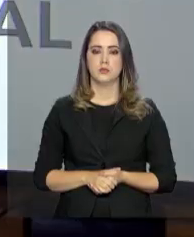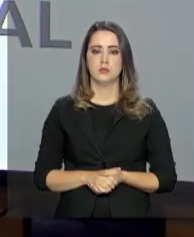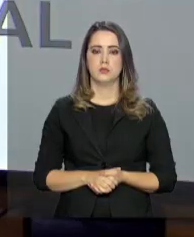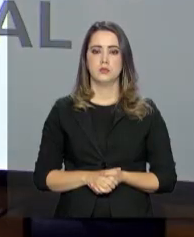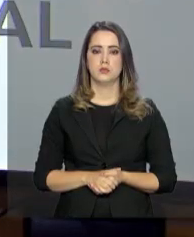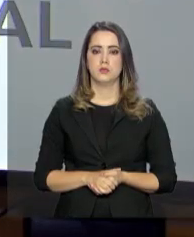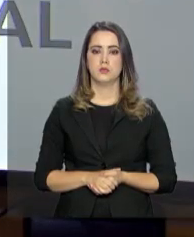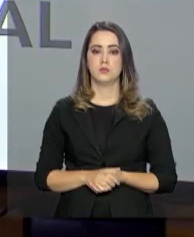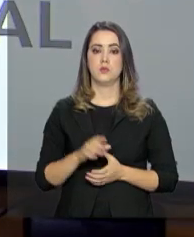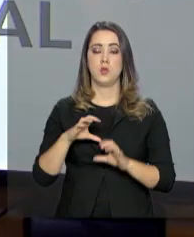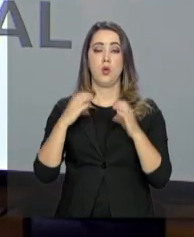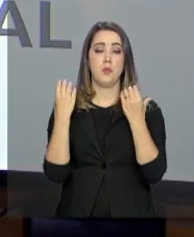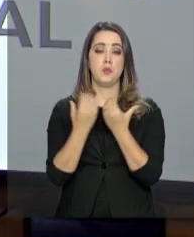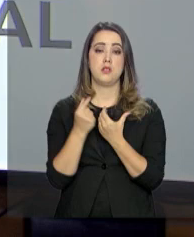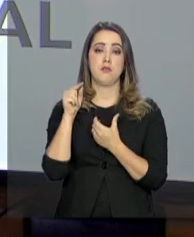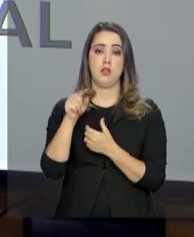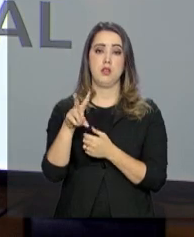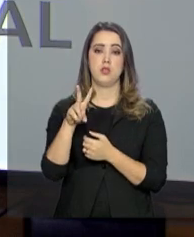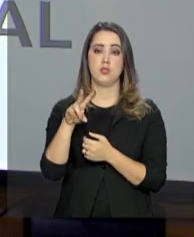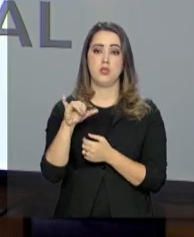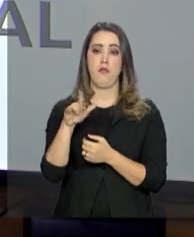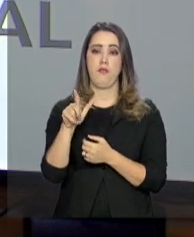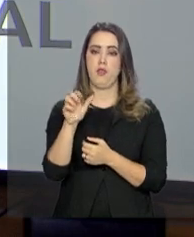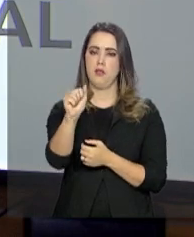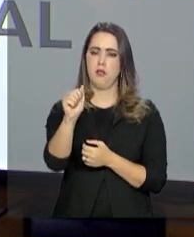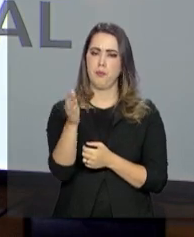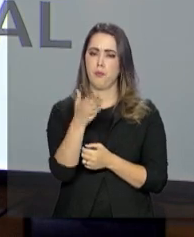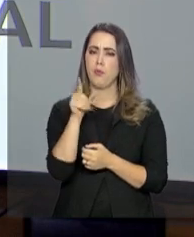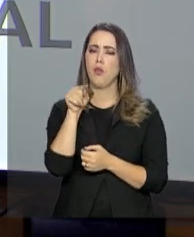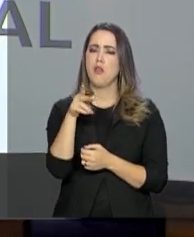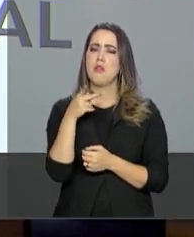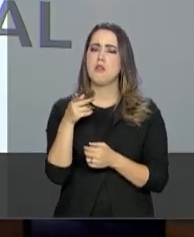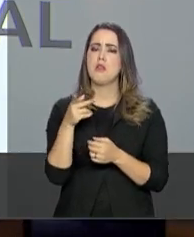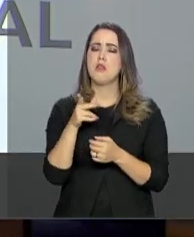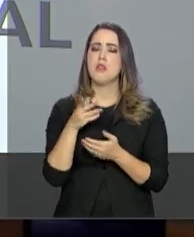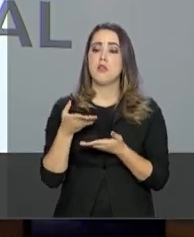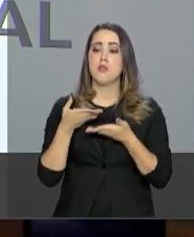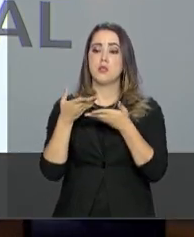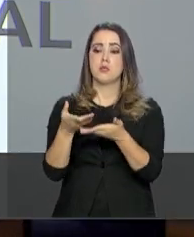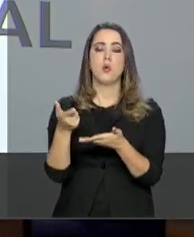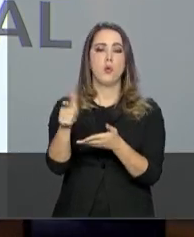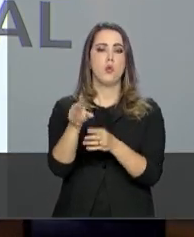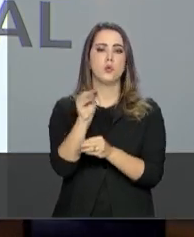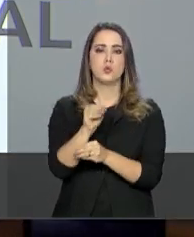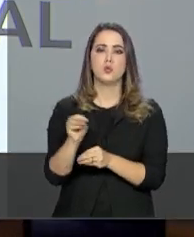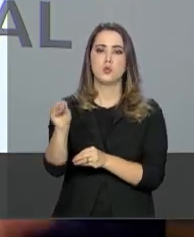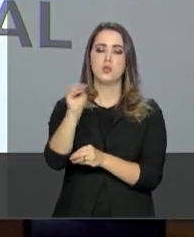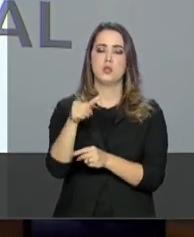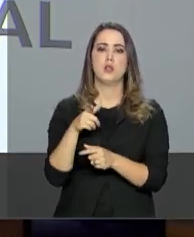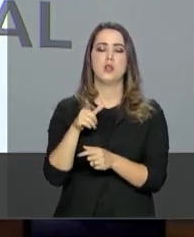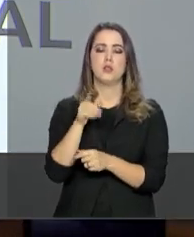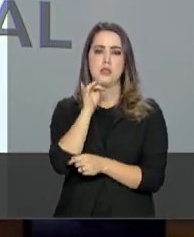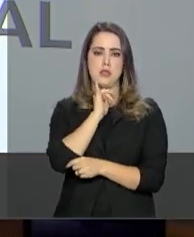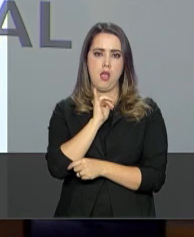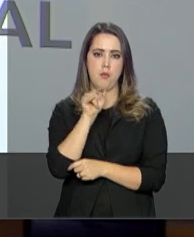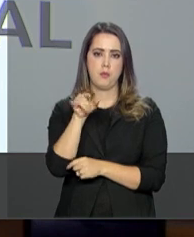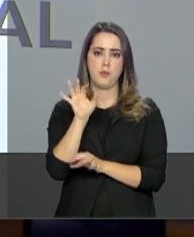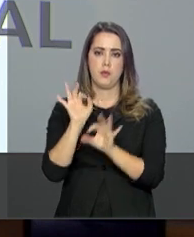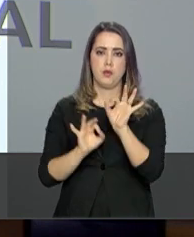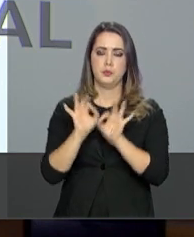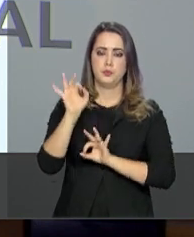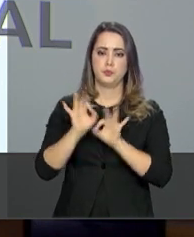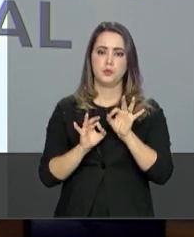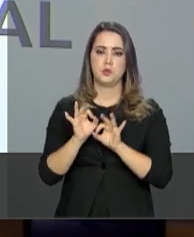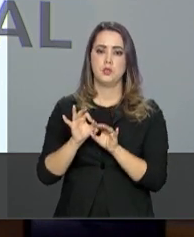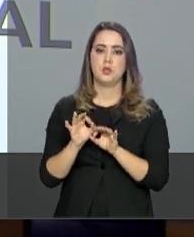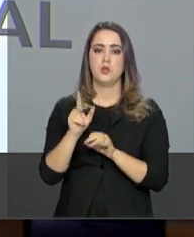Aquela comunidade da Vila Kennedy recebeu uma série de outras ações, como, por exemplo, a reestruturação da Unidade Polícia